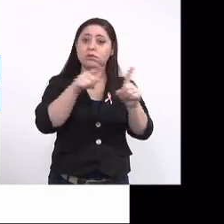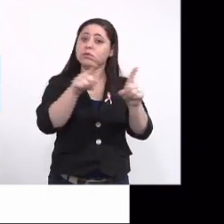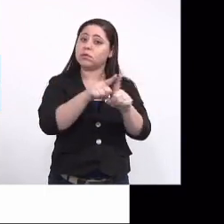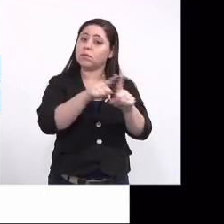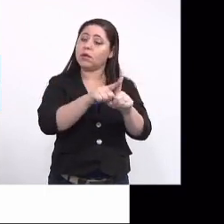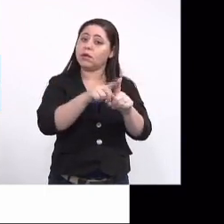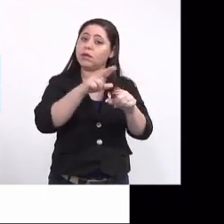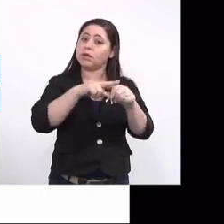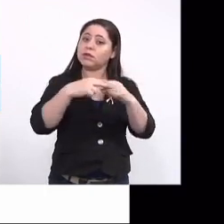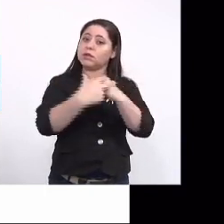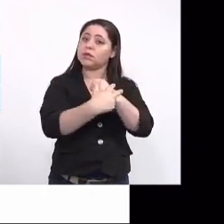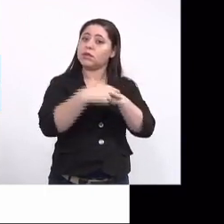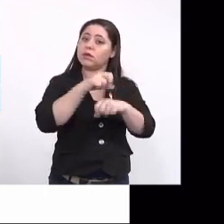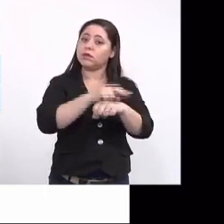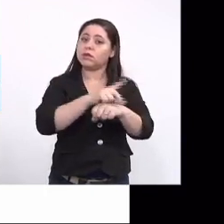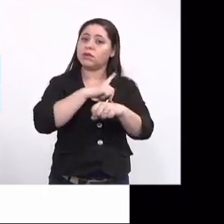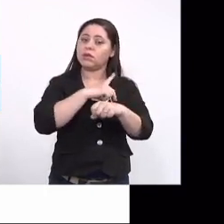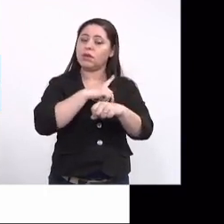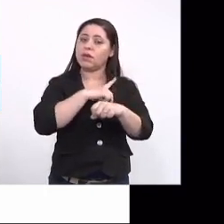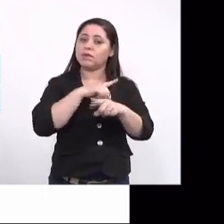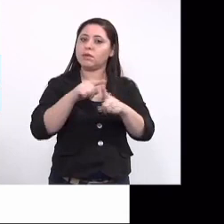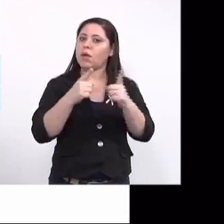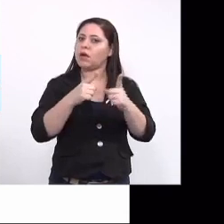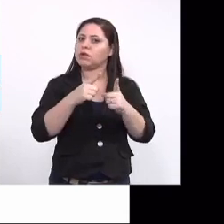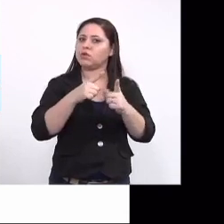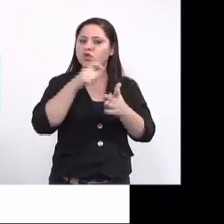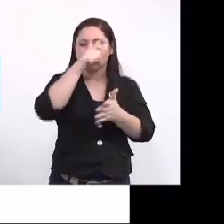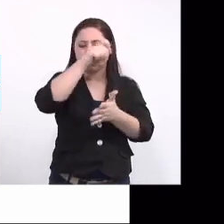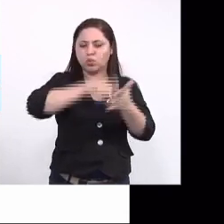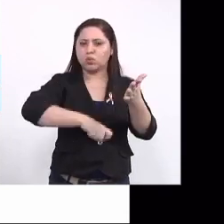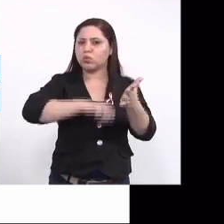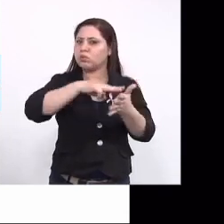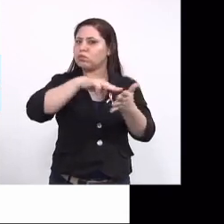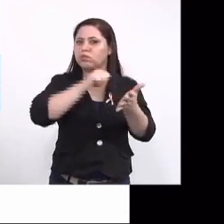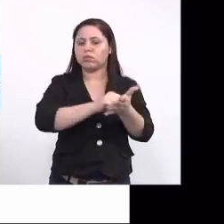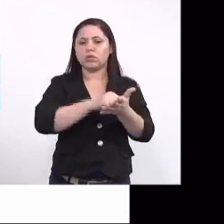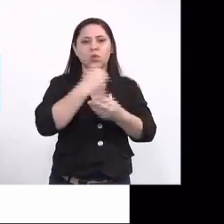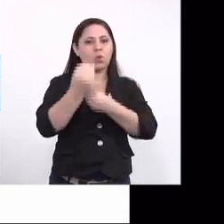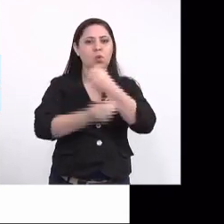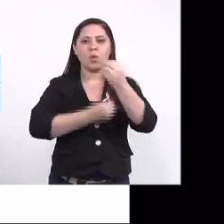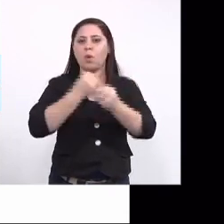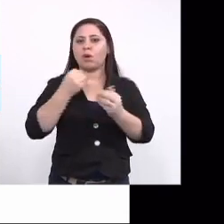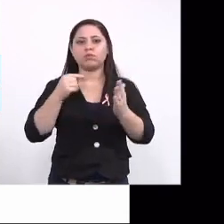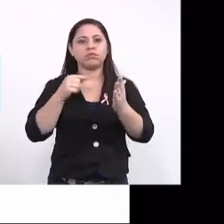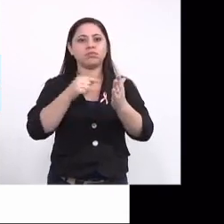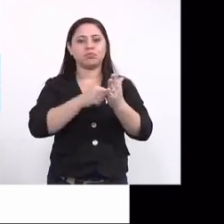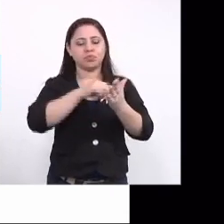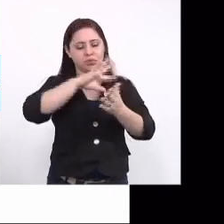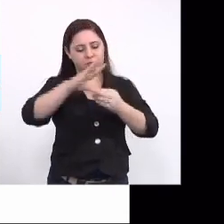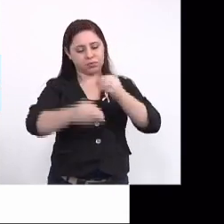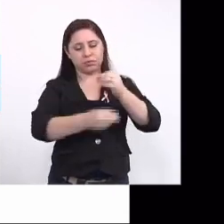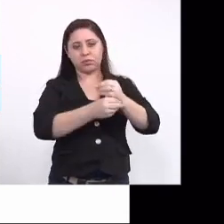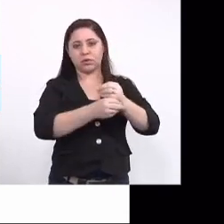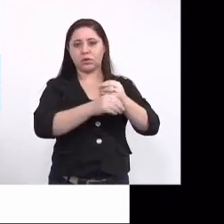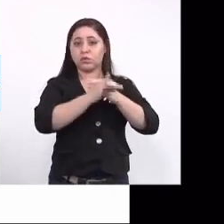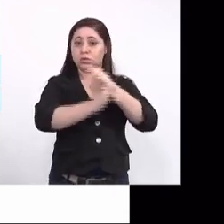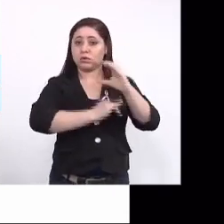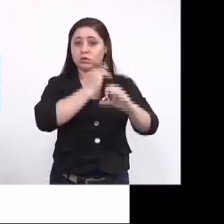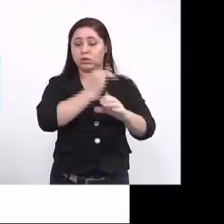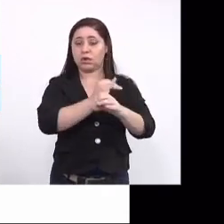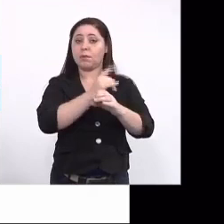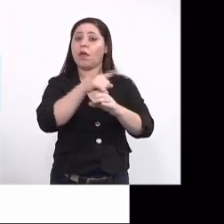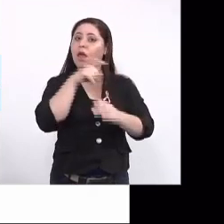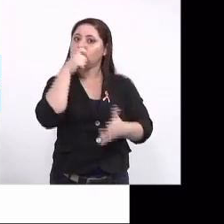que não está nesse sistema aí. Então, o personagem de saúde não notificaram a mãe com Zika nesse sistema e é de notificação